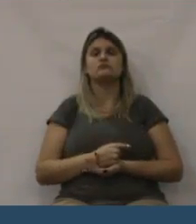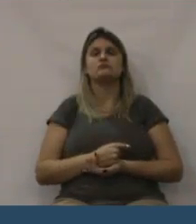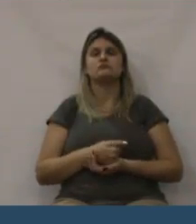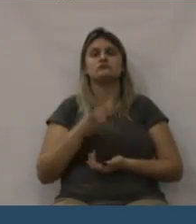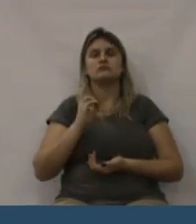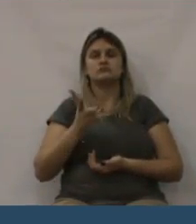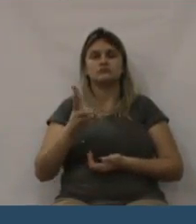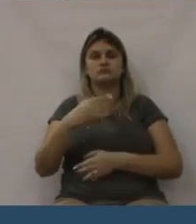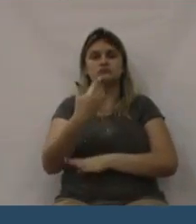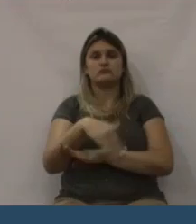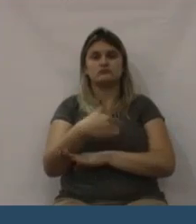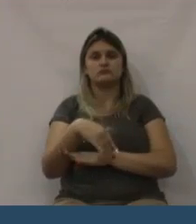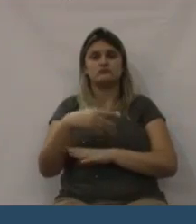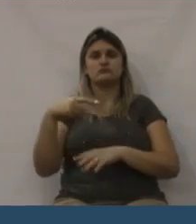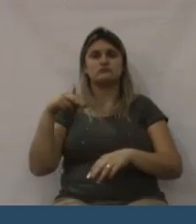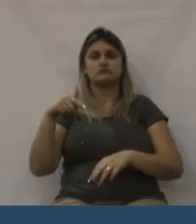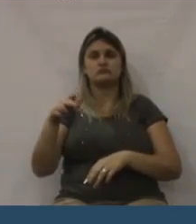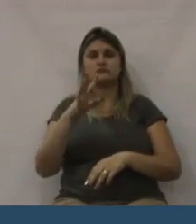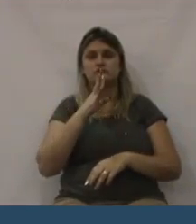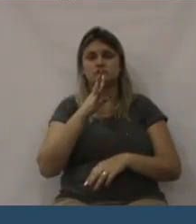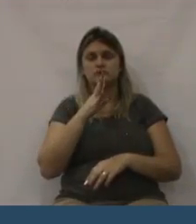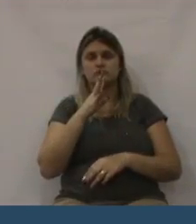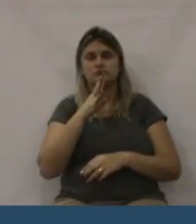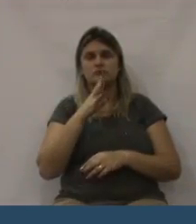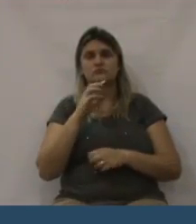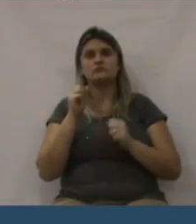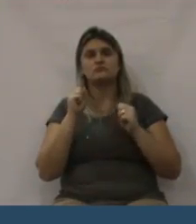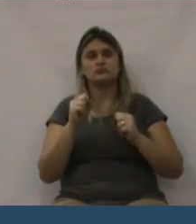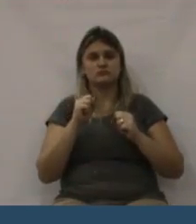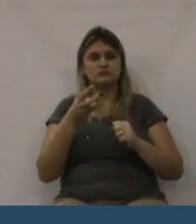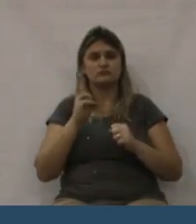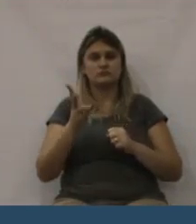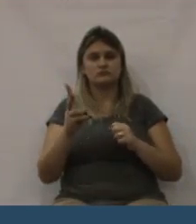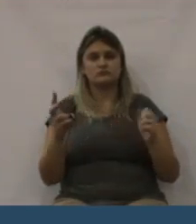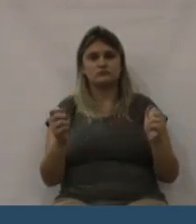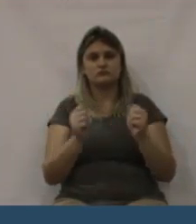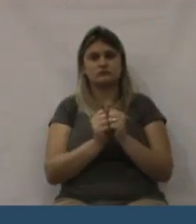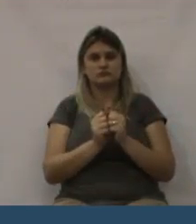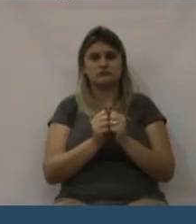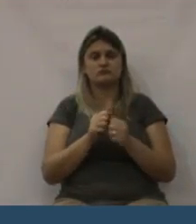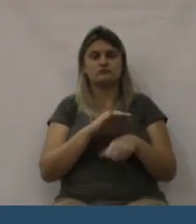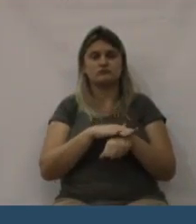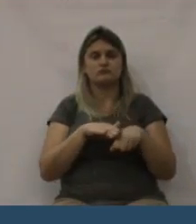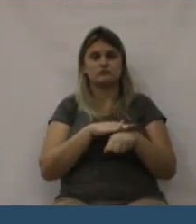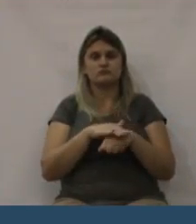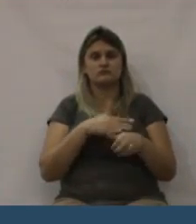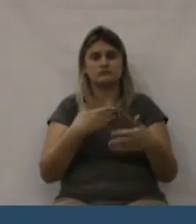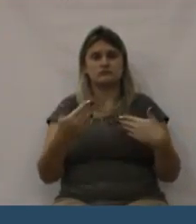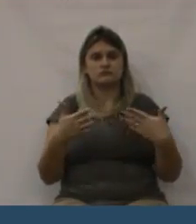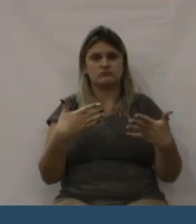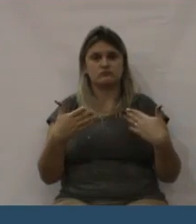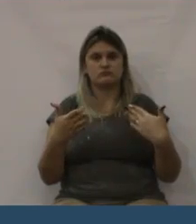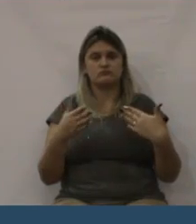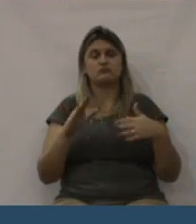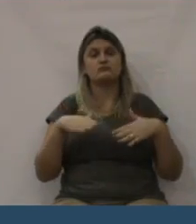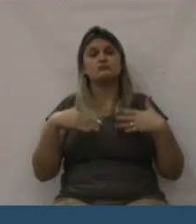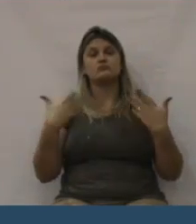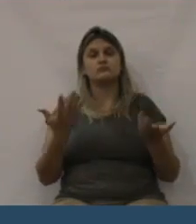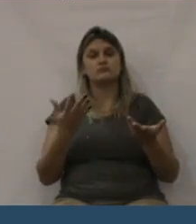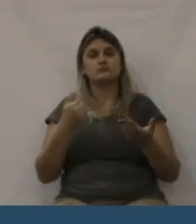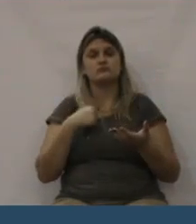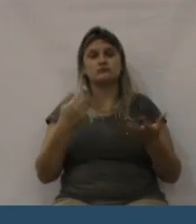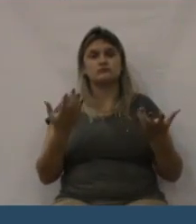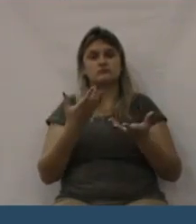defesa muito grande, porque eu conheço a cada um vereador dessa casa, e os moradores